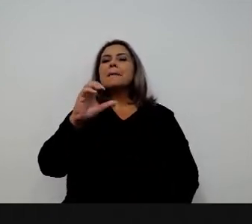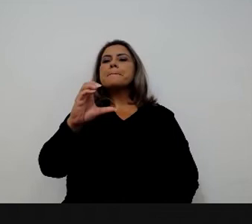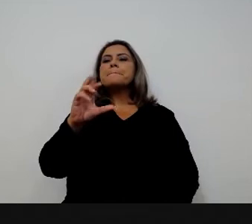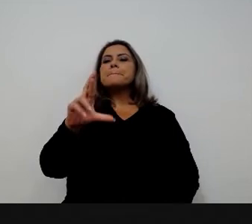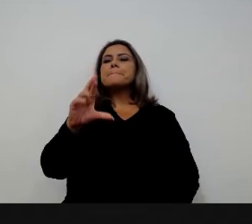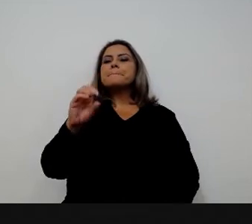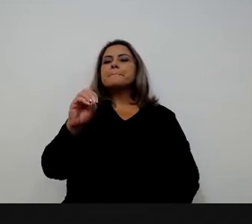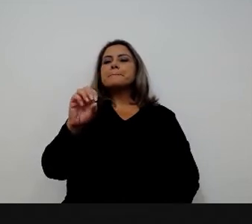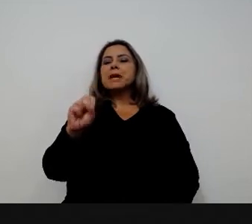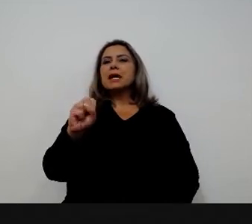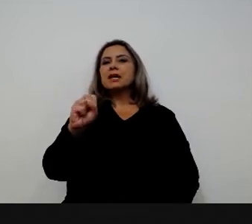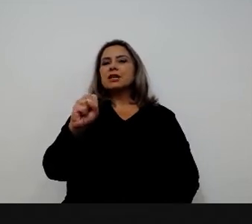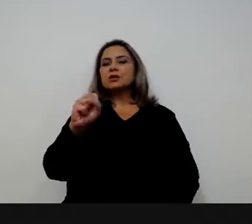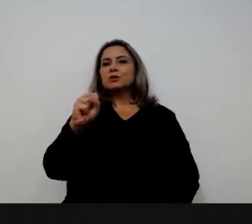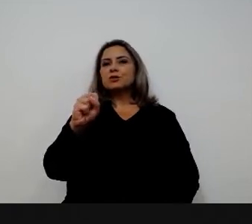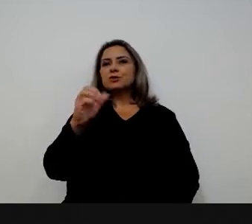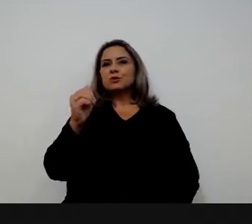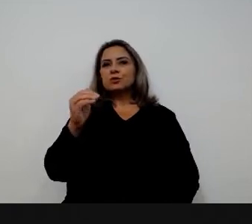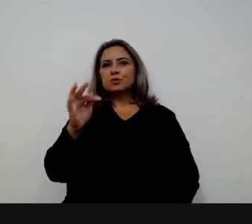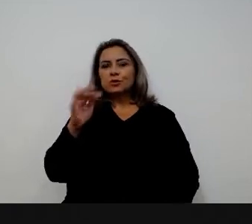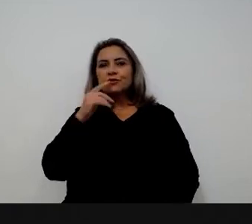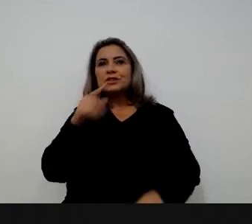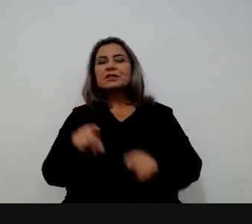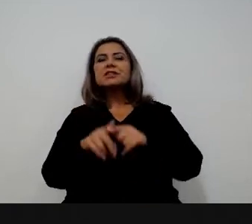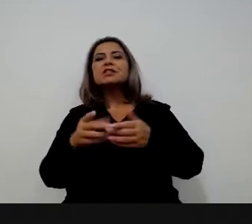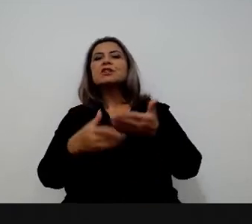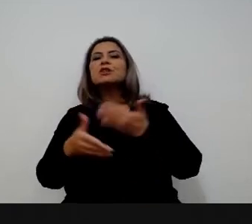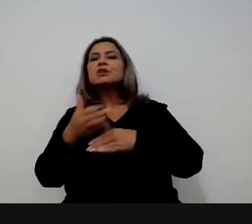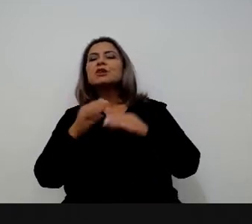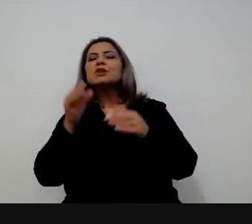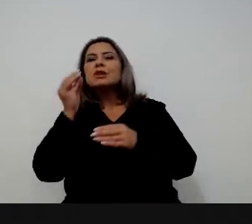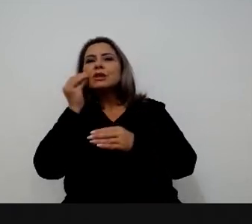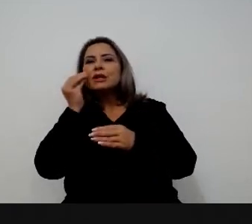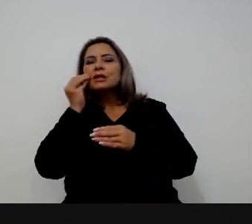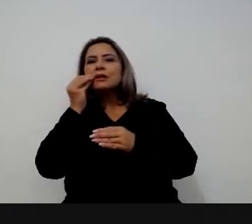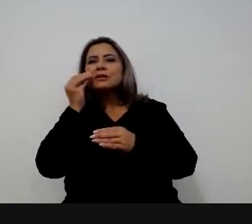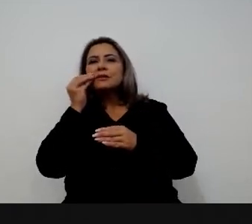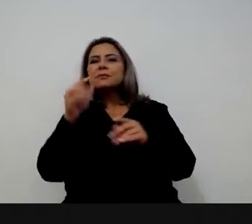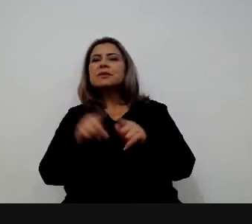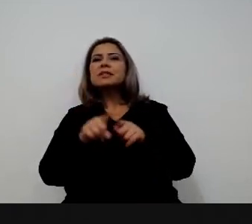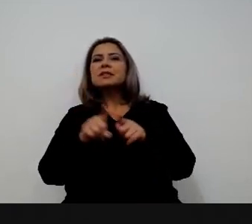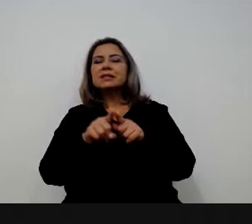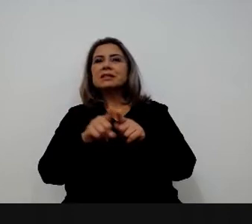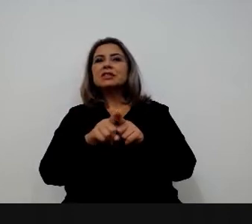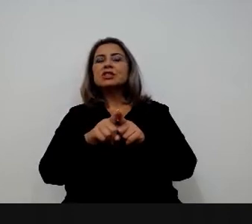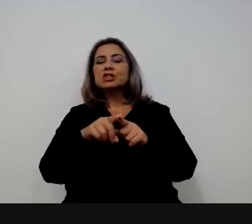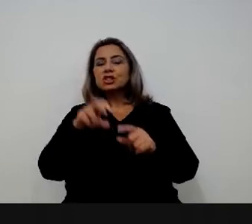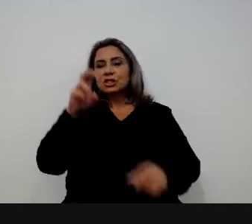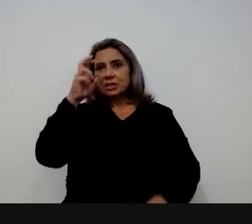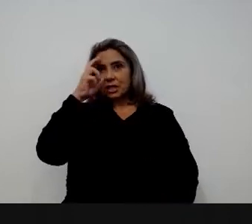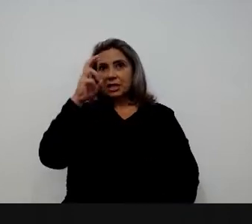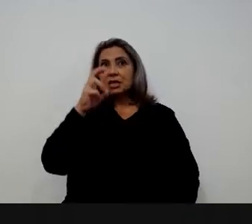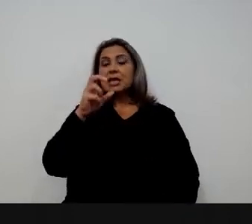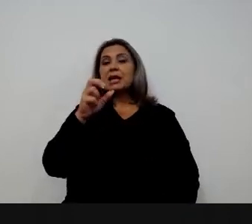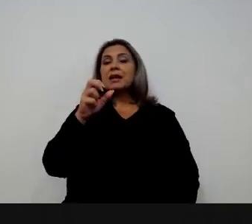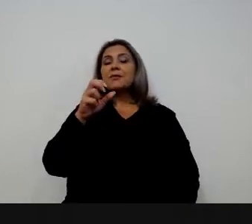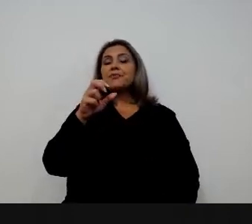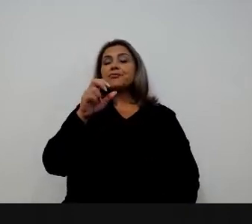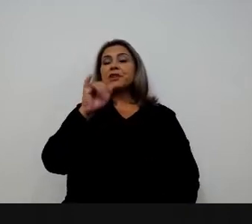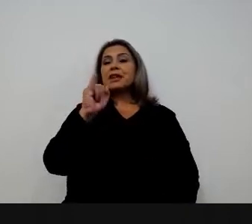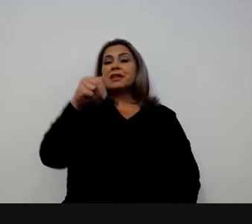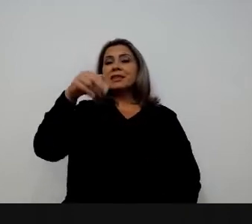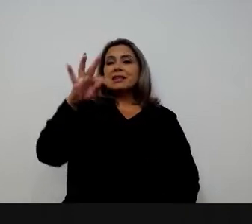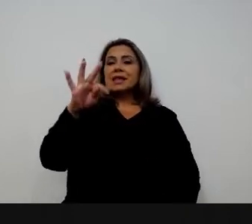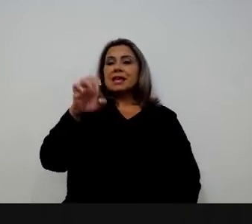na sua ferramenta de soluções cognitivas, da OpenAI, que é uma startup de inteligência artificial, e a gente está tentando